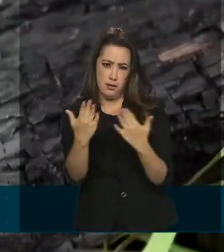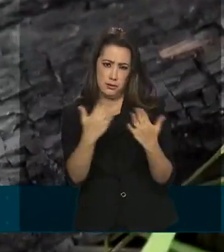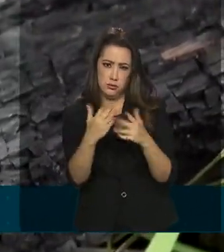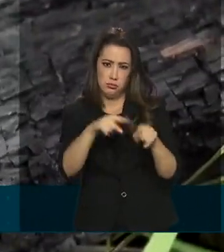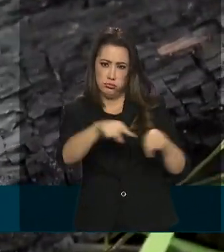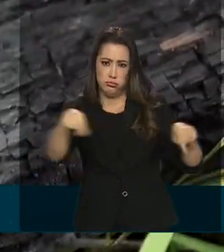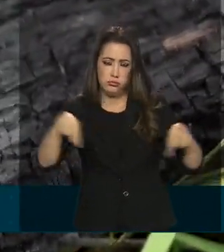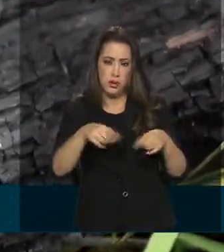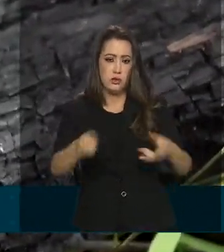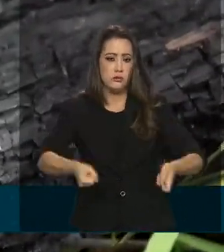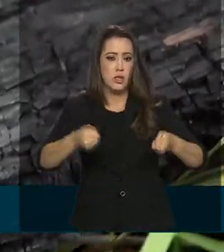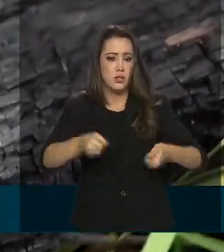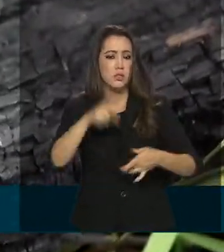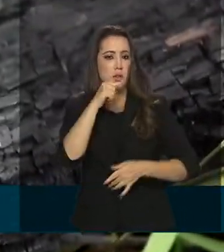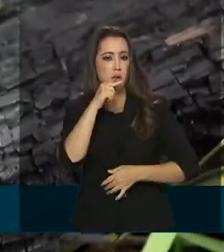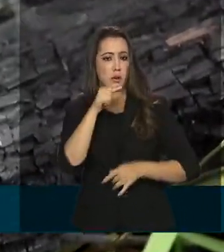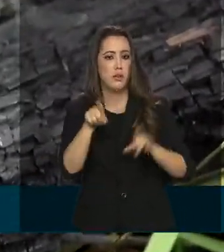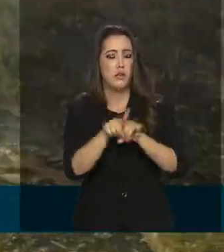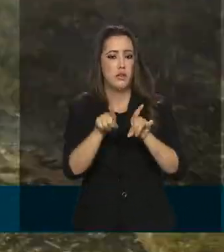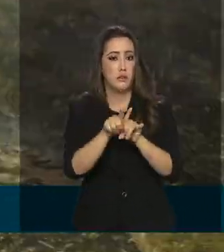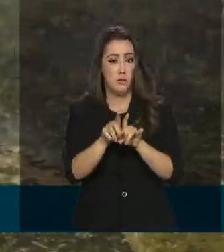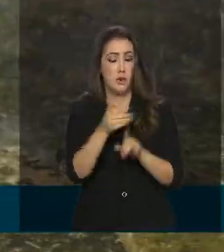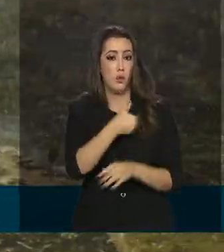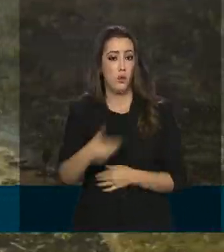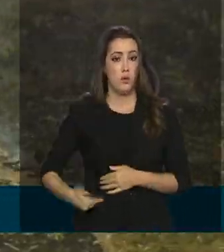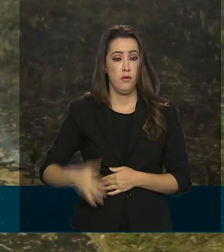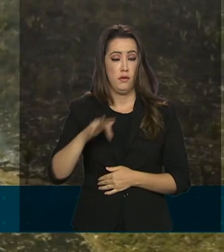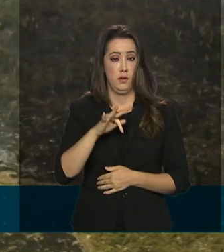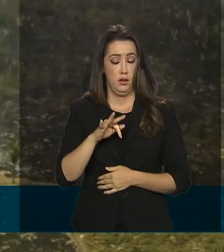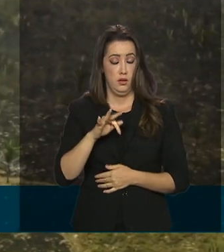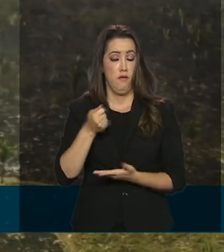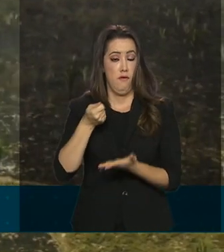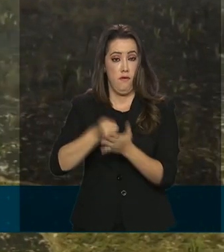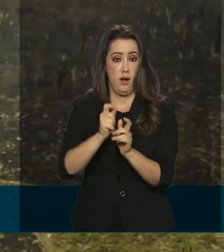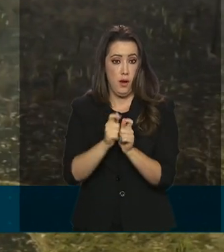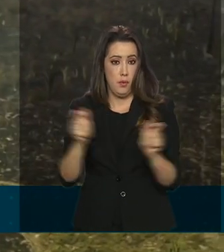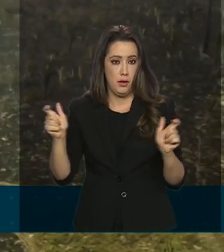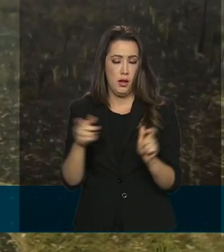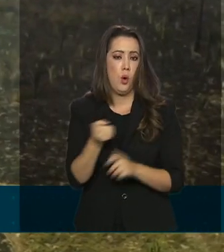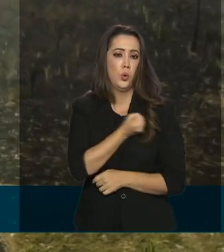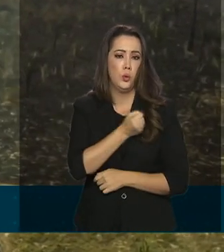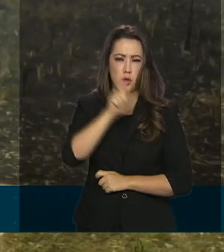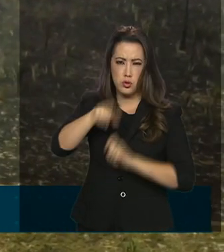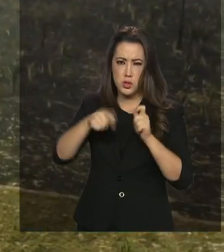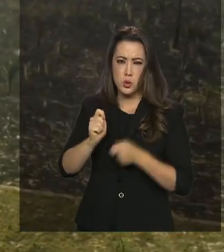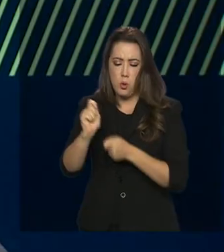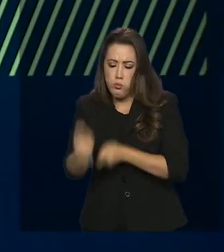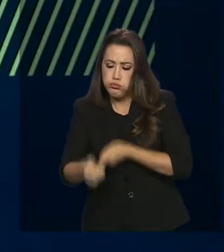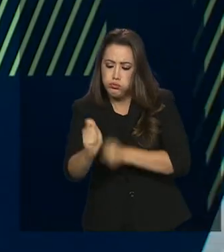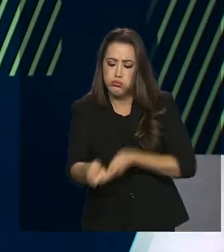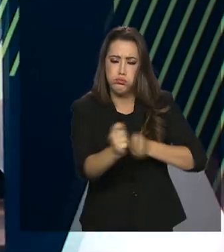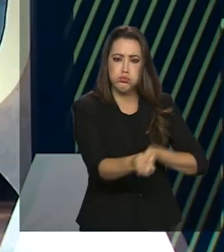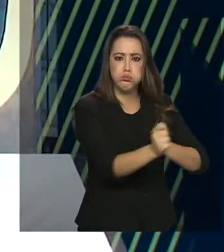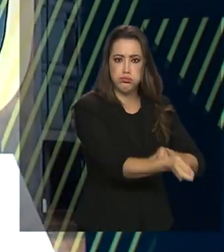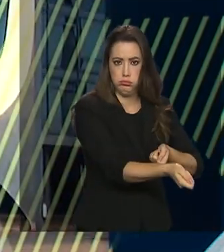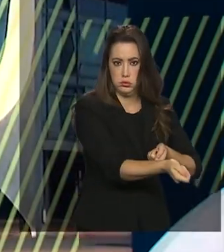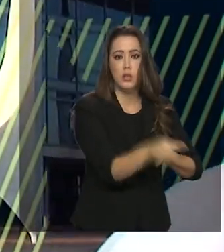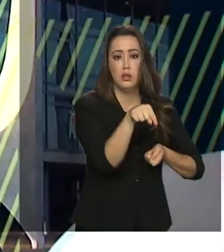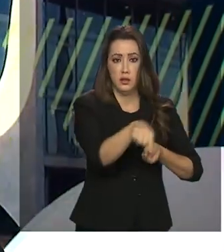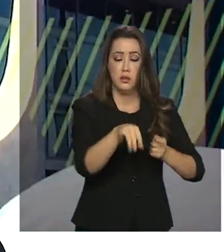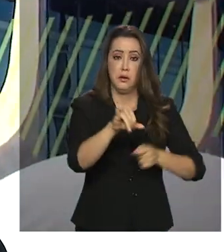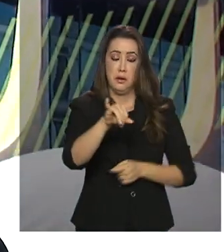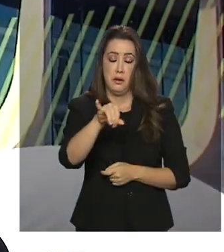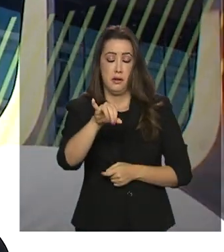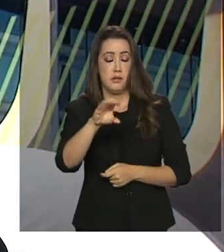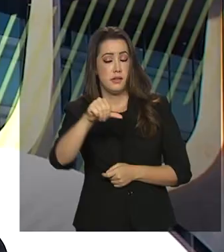vai aumentar o número de brigadistas contratados pelo Ibama e ICMBio nesse período de seca. Nos últimos cinco anos,